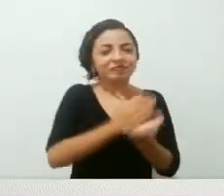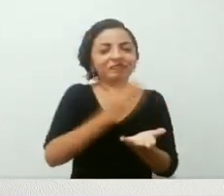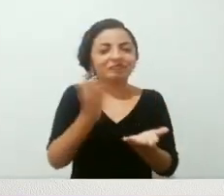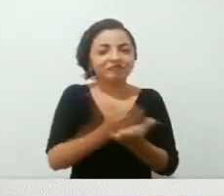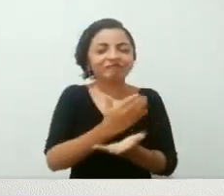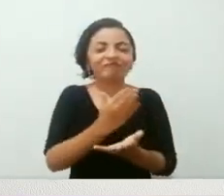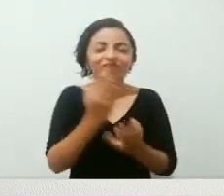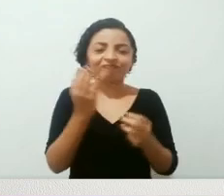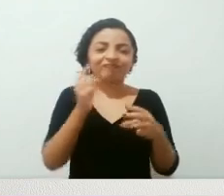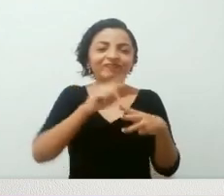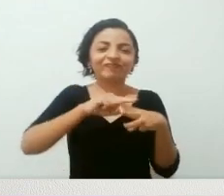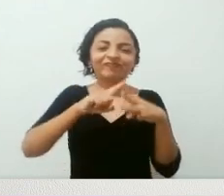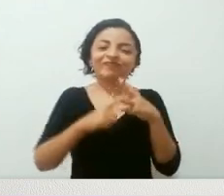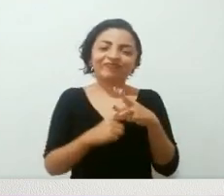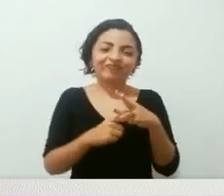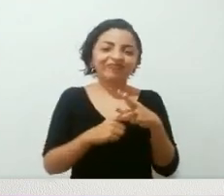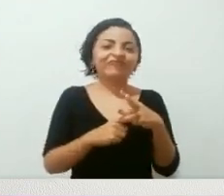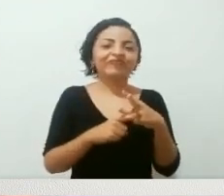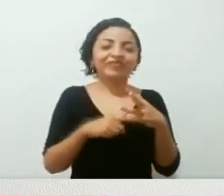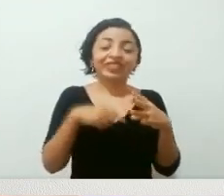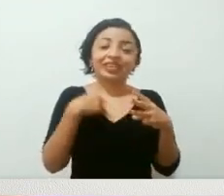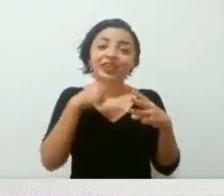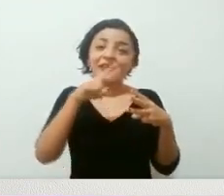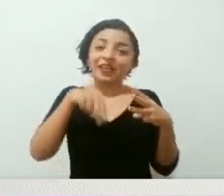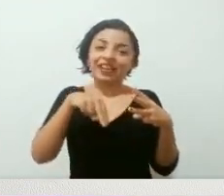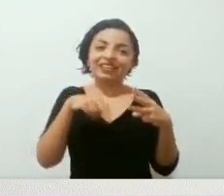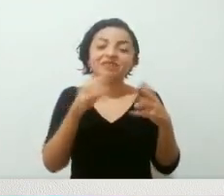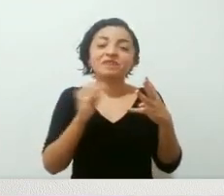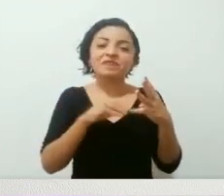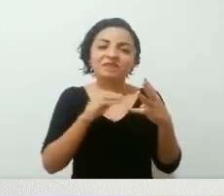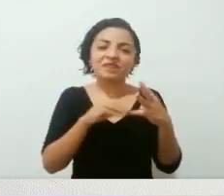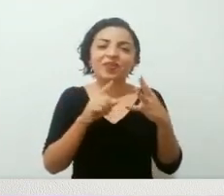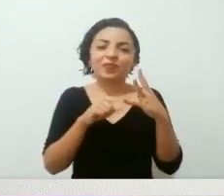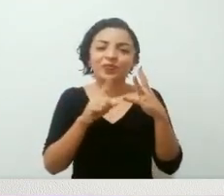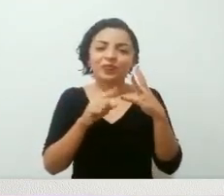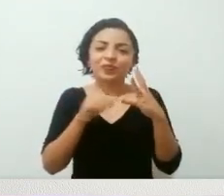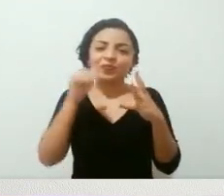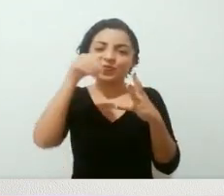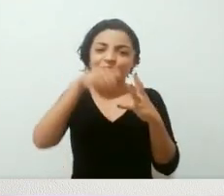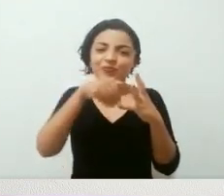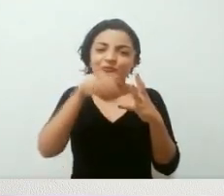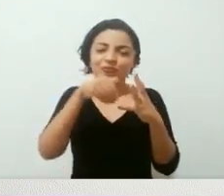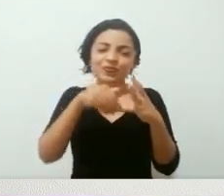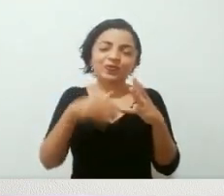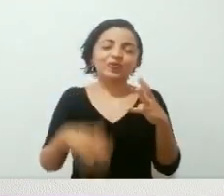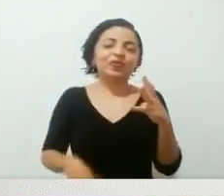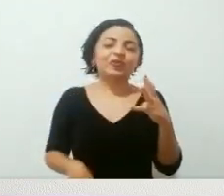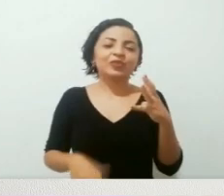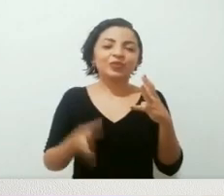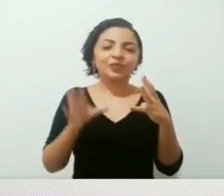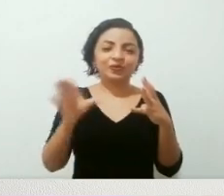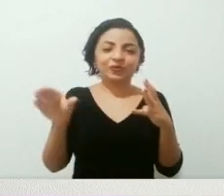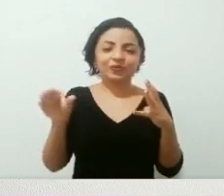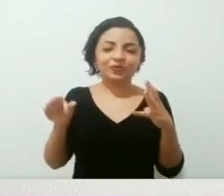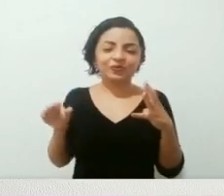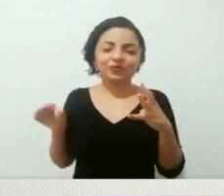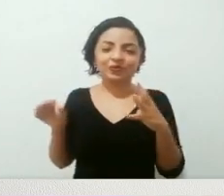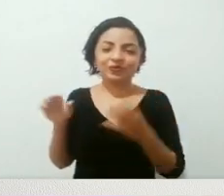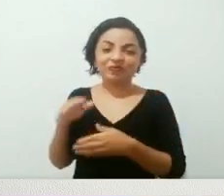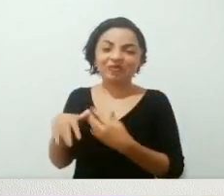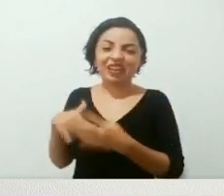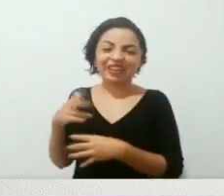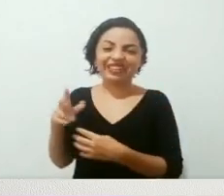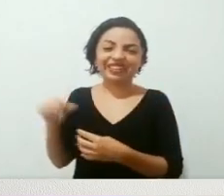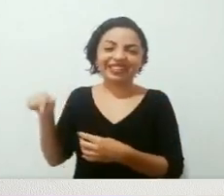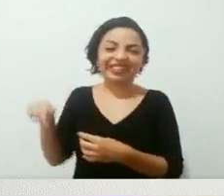agora, da trilogia, não é só ler três, falta completar a tetralogia, com o último, está aqui na minha baguncinha